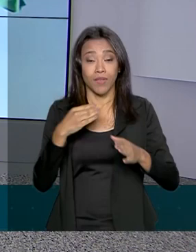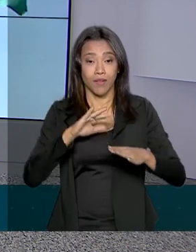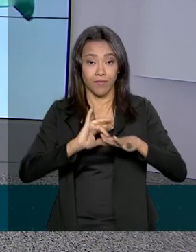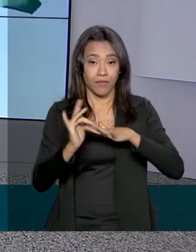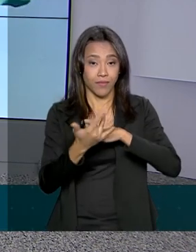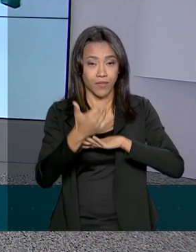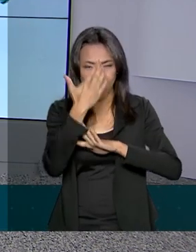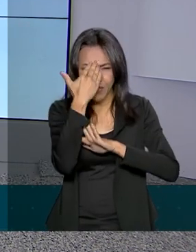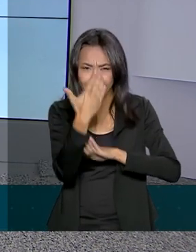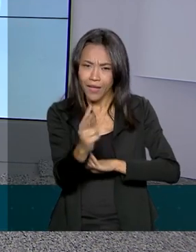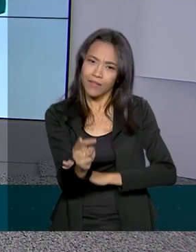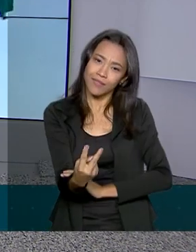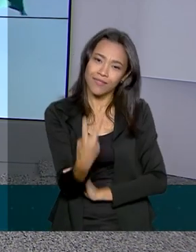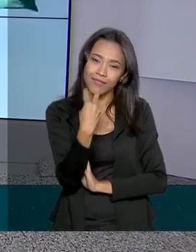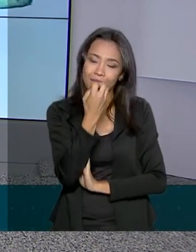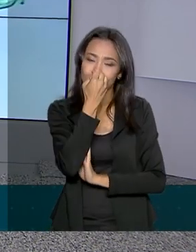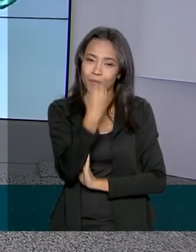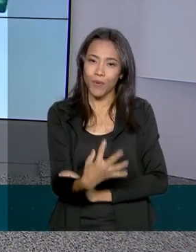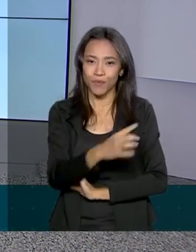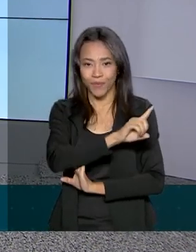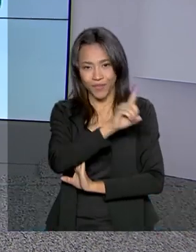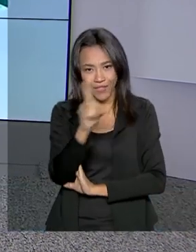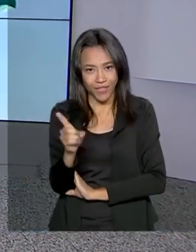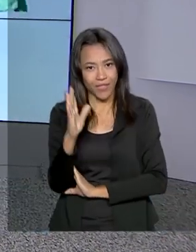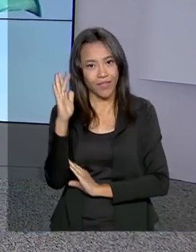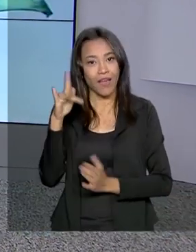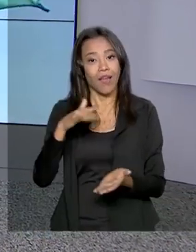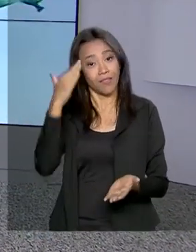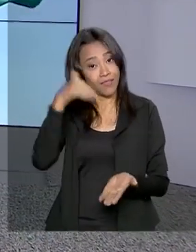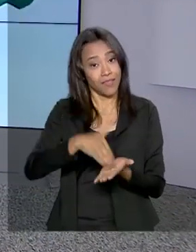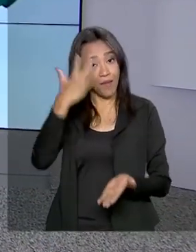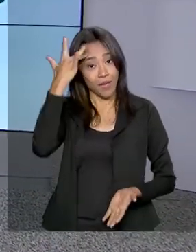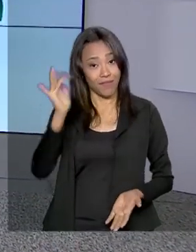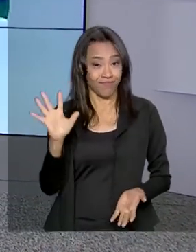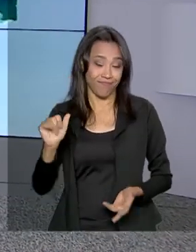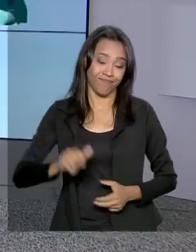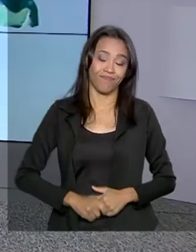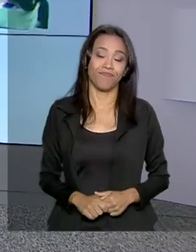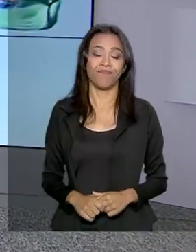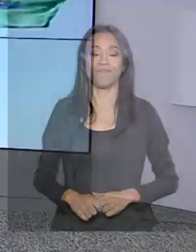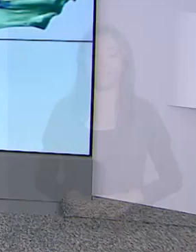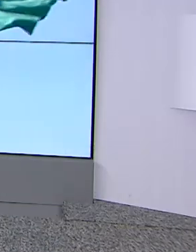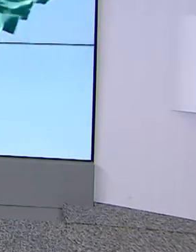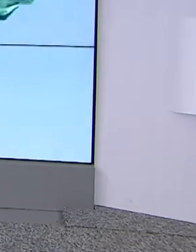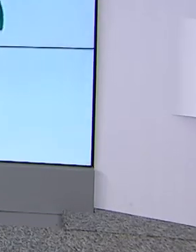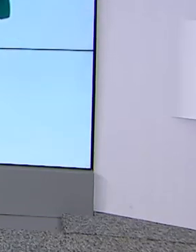obrigada pela sua companhia. Um bom dia para você e até amanhã. A gente se vê. Tchau, tchau.